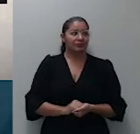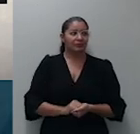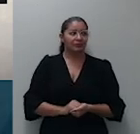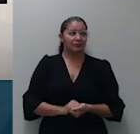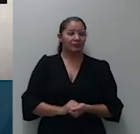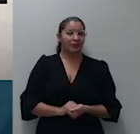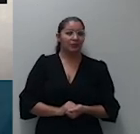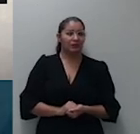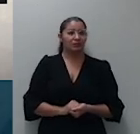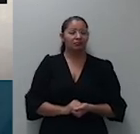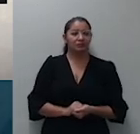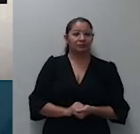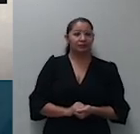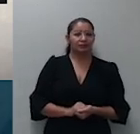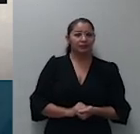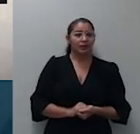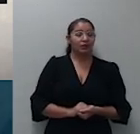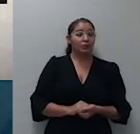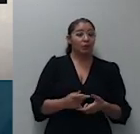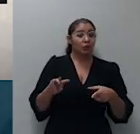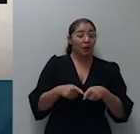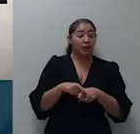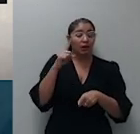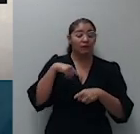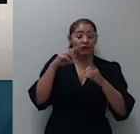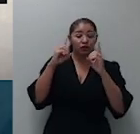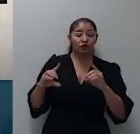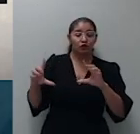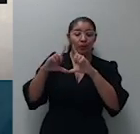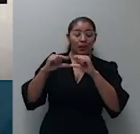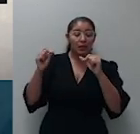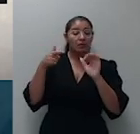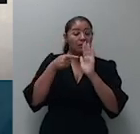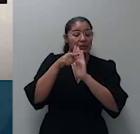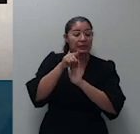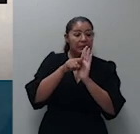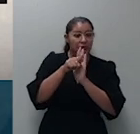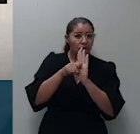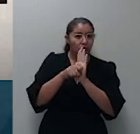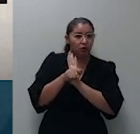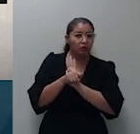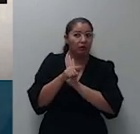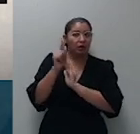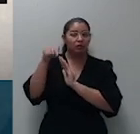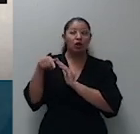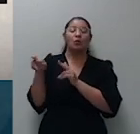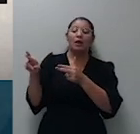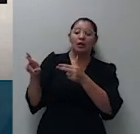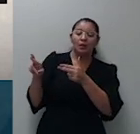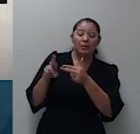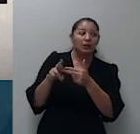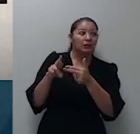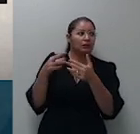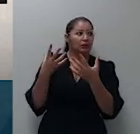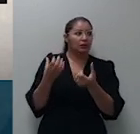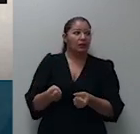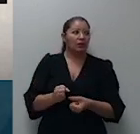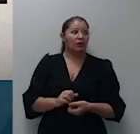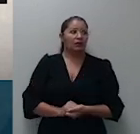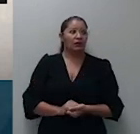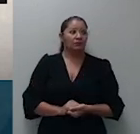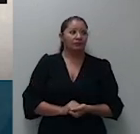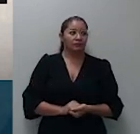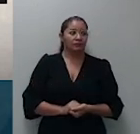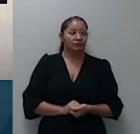pelo doutor juízo federal logo após o exame da petição inicial da ação de reintegração de posse proposta pelo hora recorrido